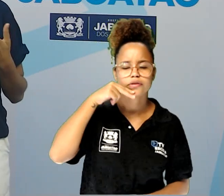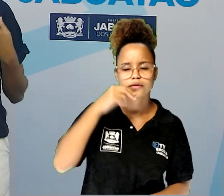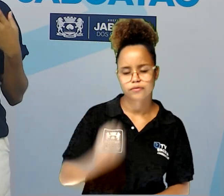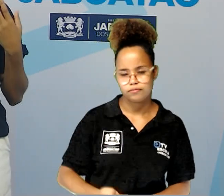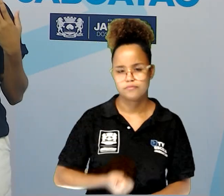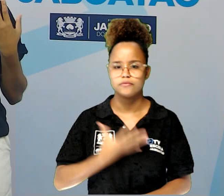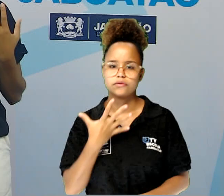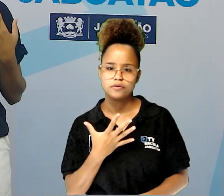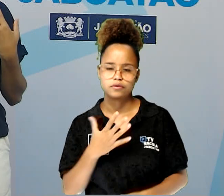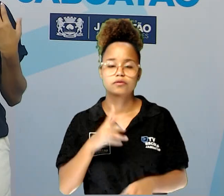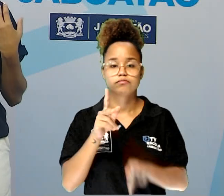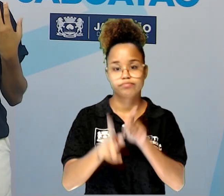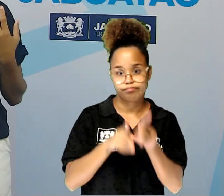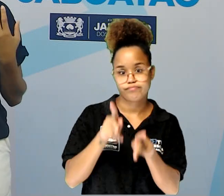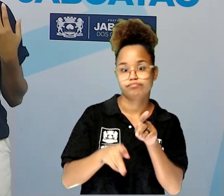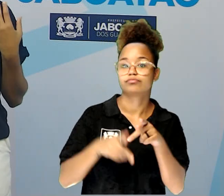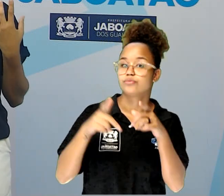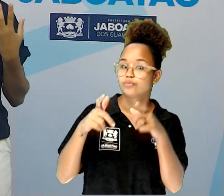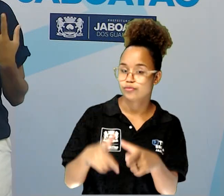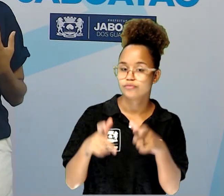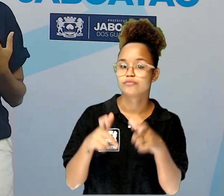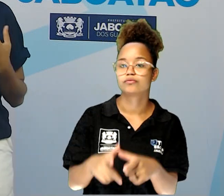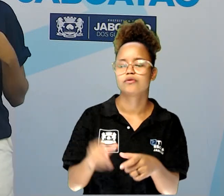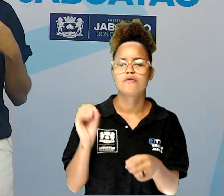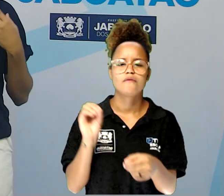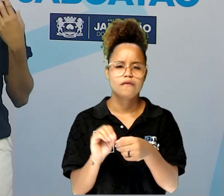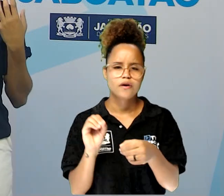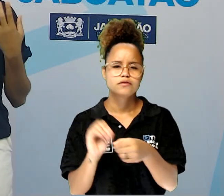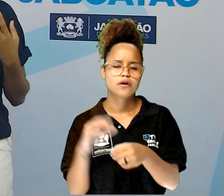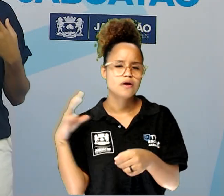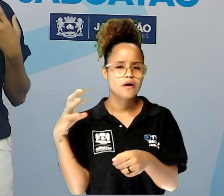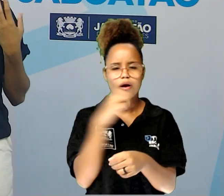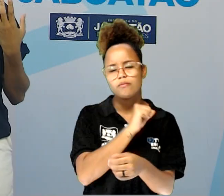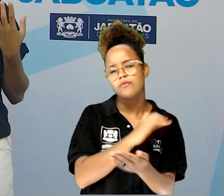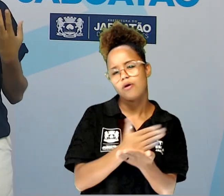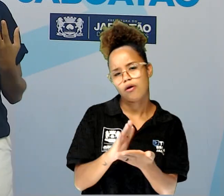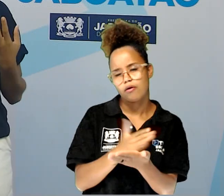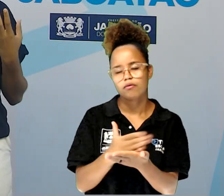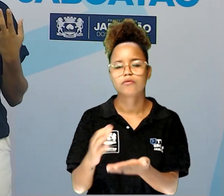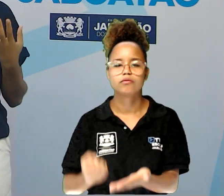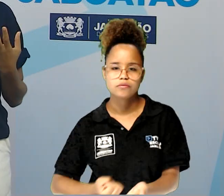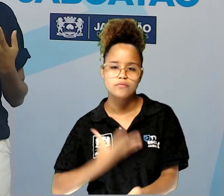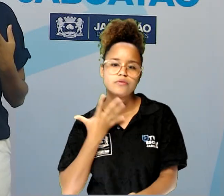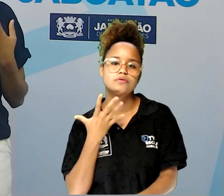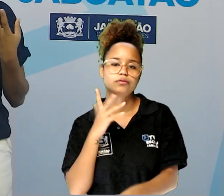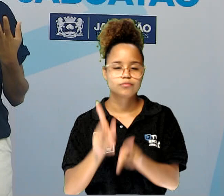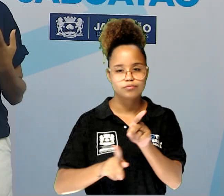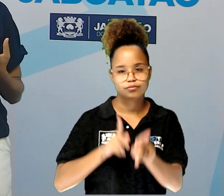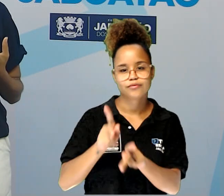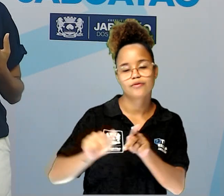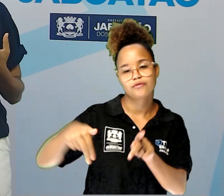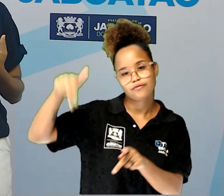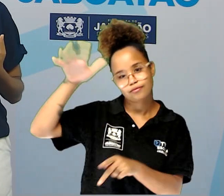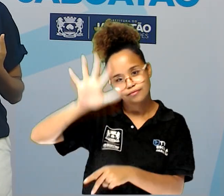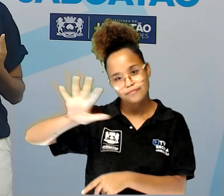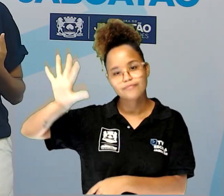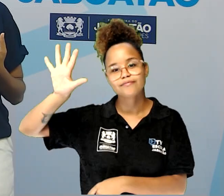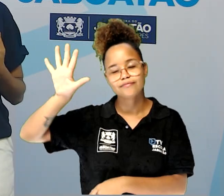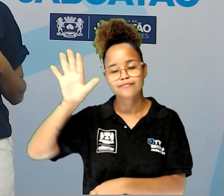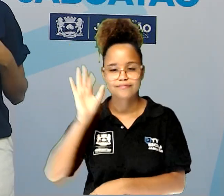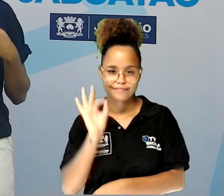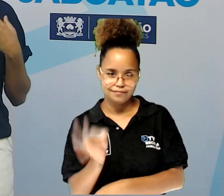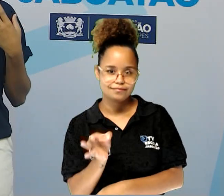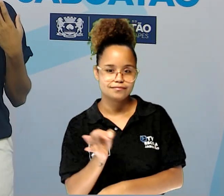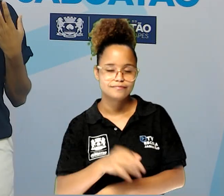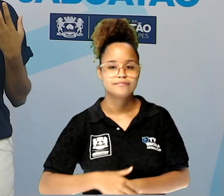e eles vão recitar de improviso algumas poesias populares nordestinas, certo?